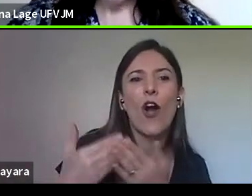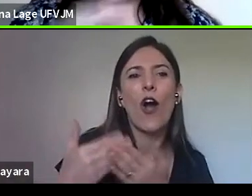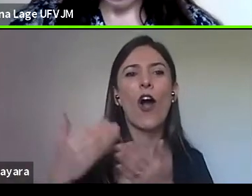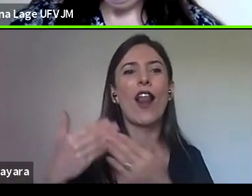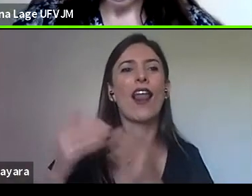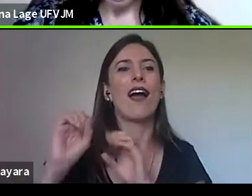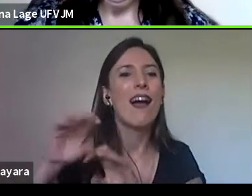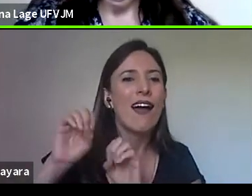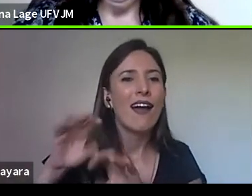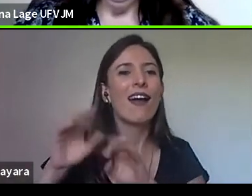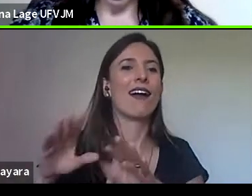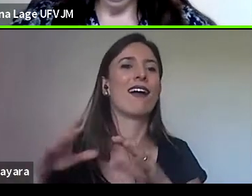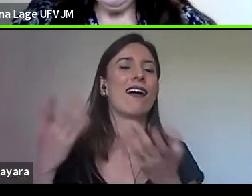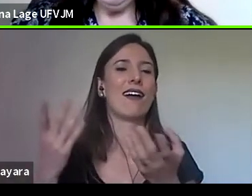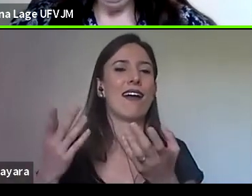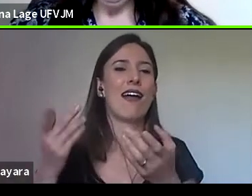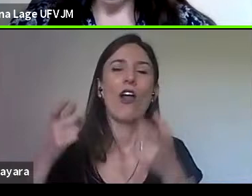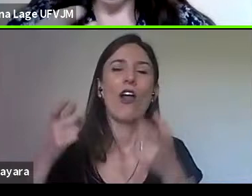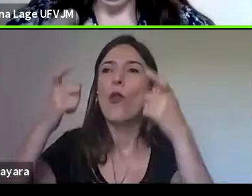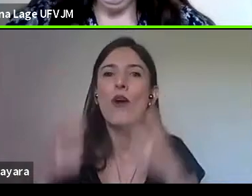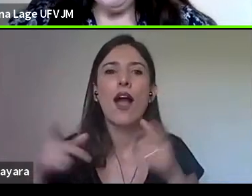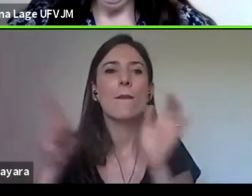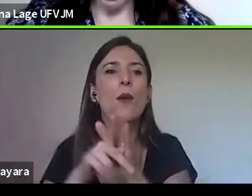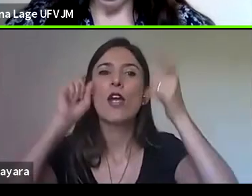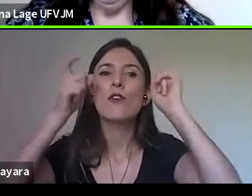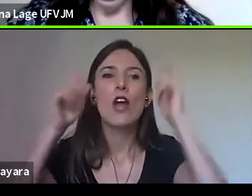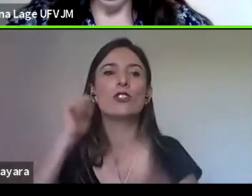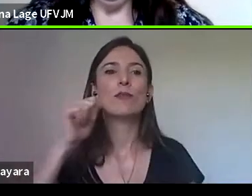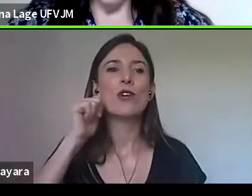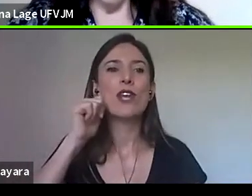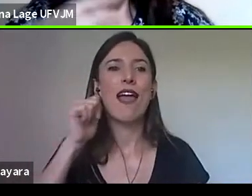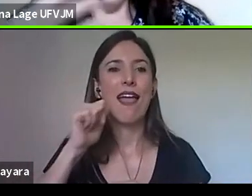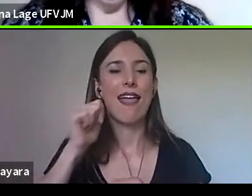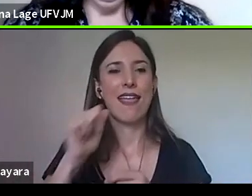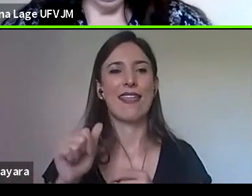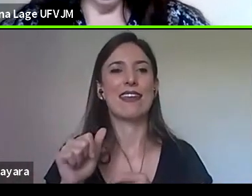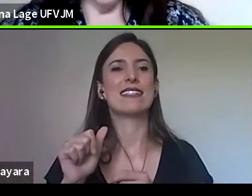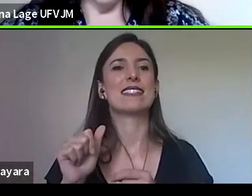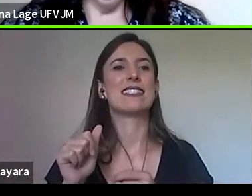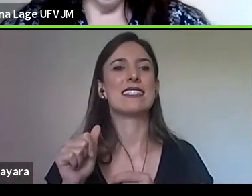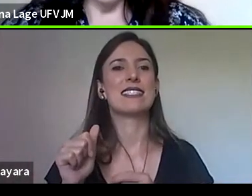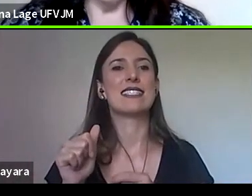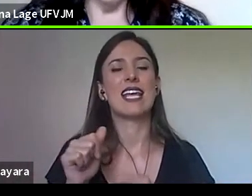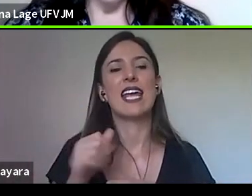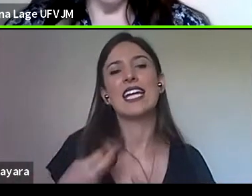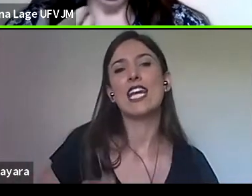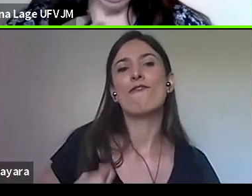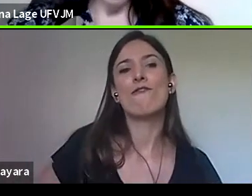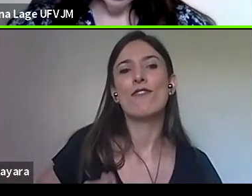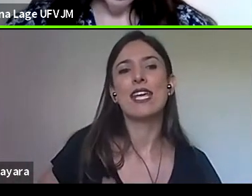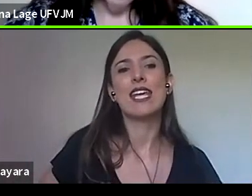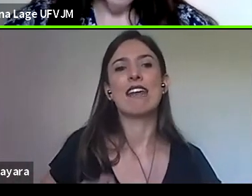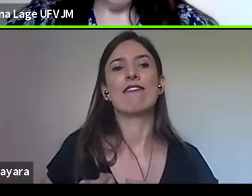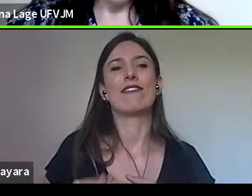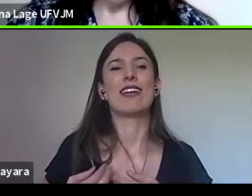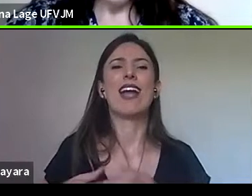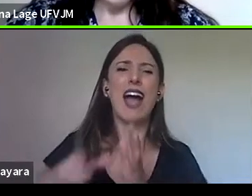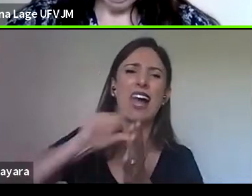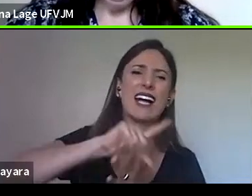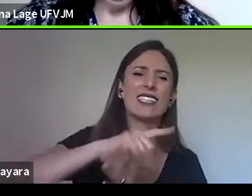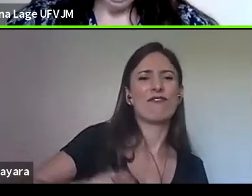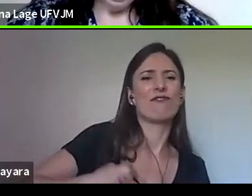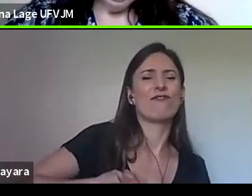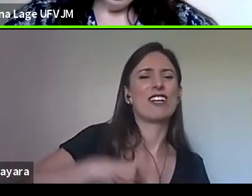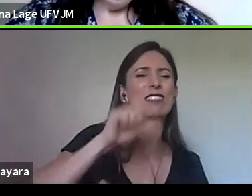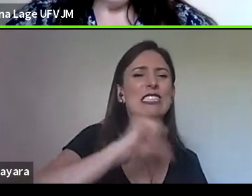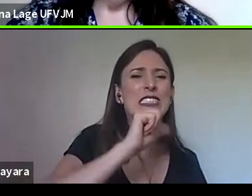um espaço de reunião de mulheres que se fecham, vivem de uma forma quase que enclausurada, mas que